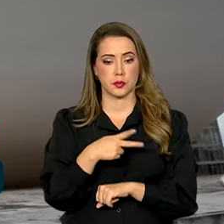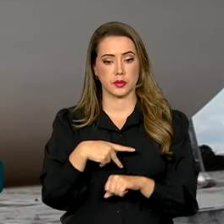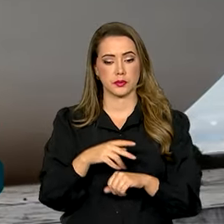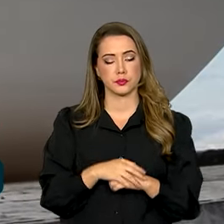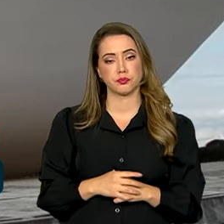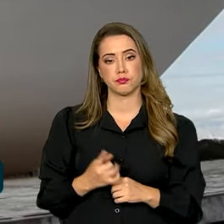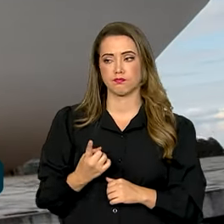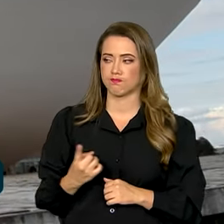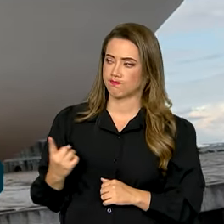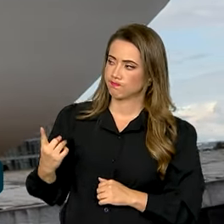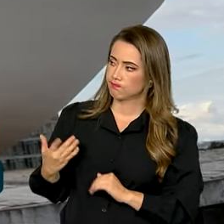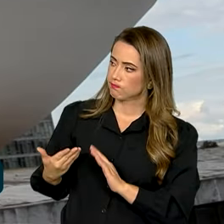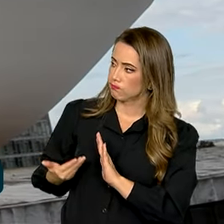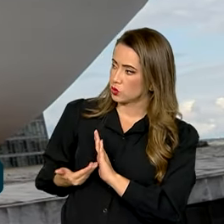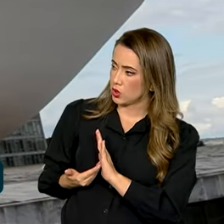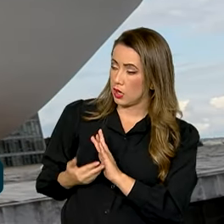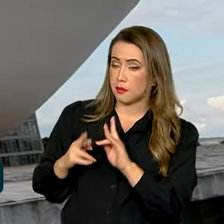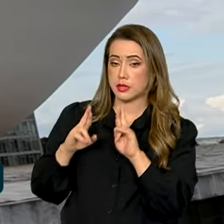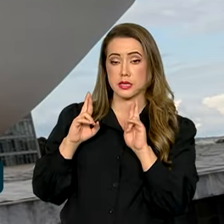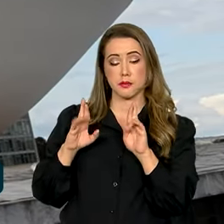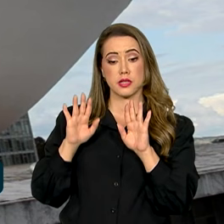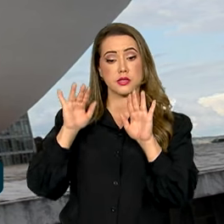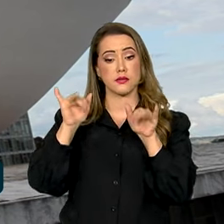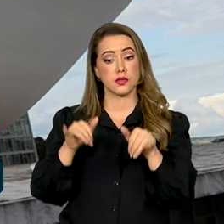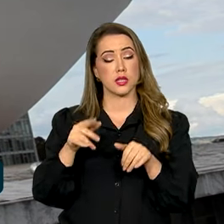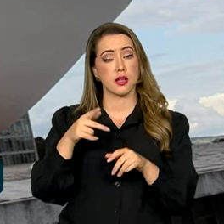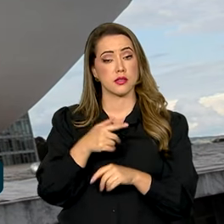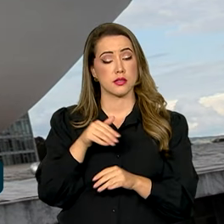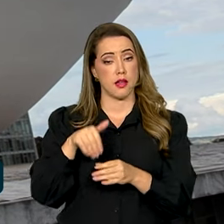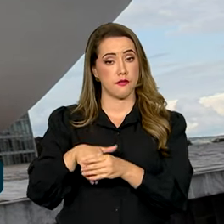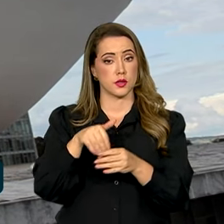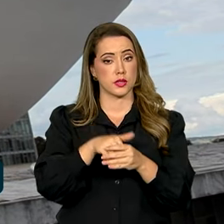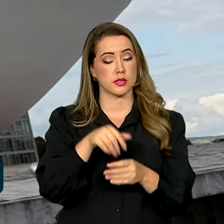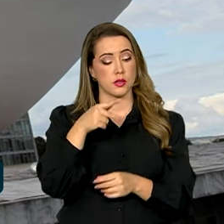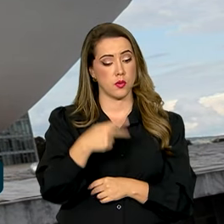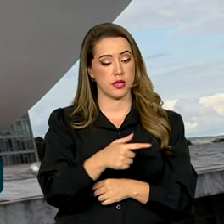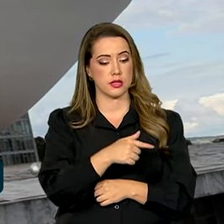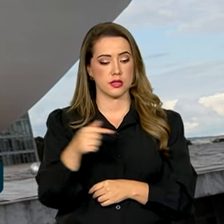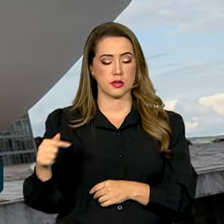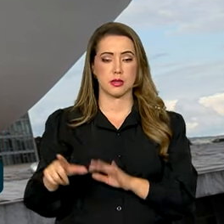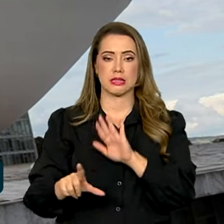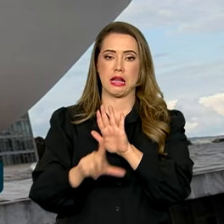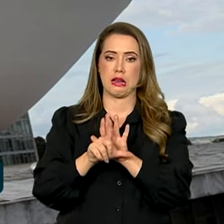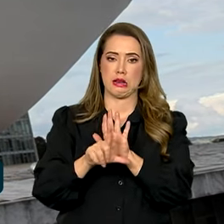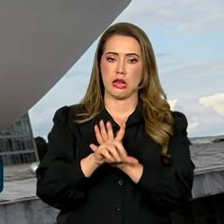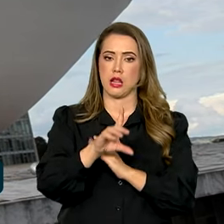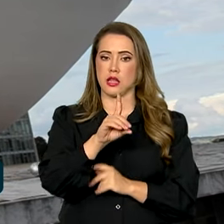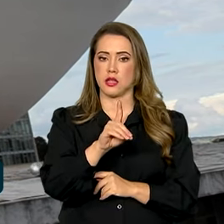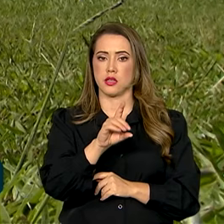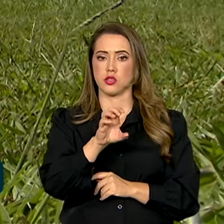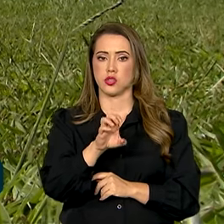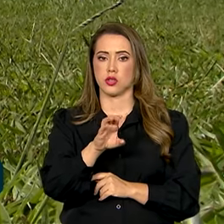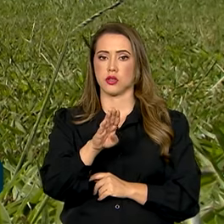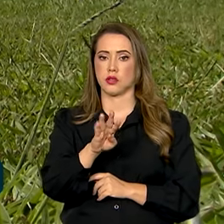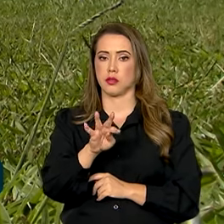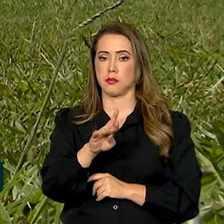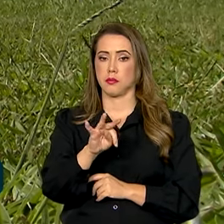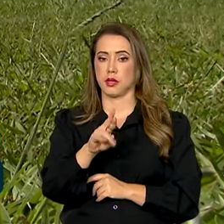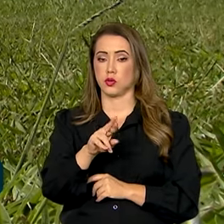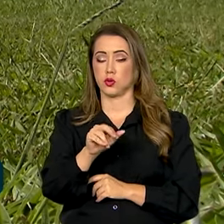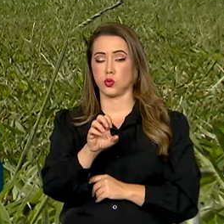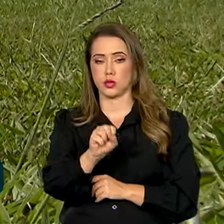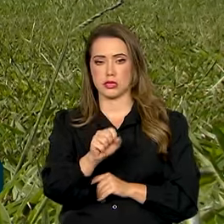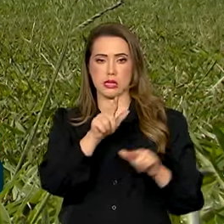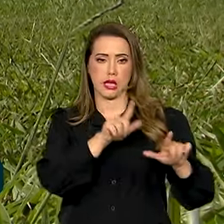expectativa é finalizar a votação ainda esta semana da Lei de Debêntures de Infraestrutura, que são